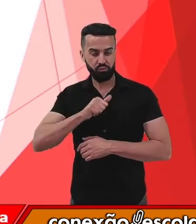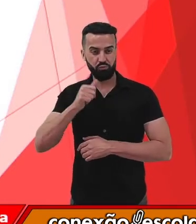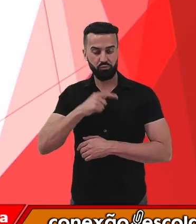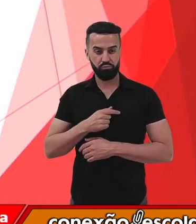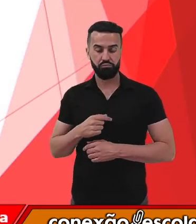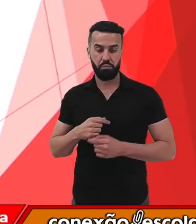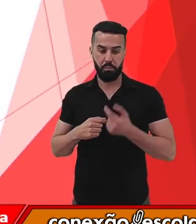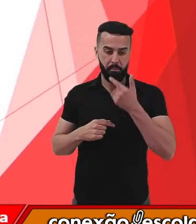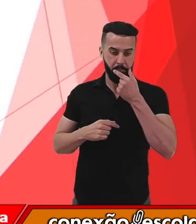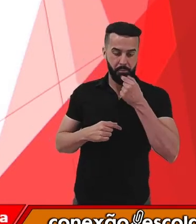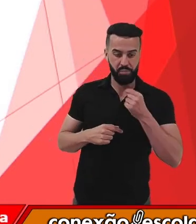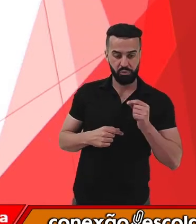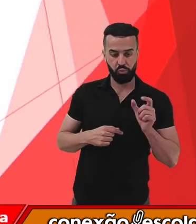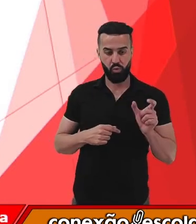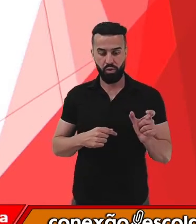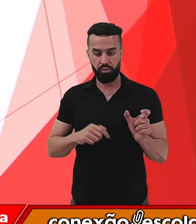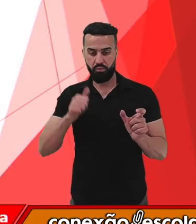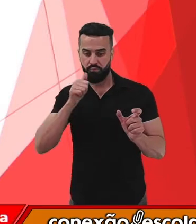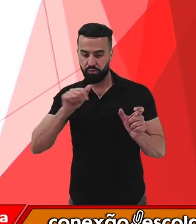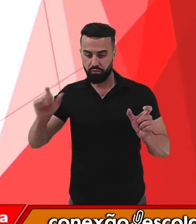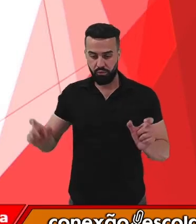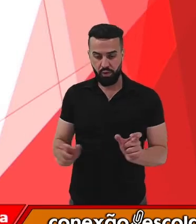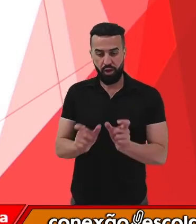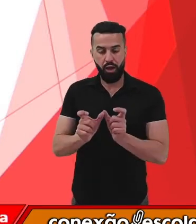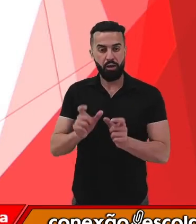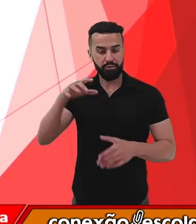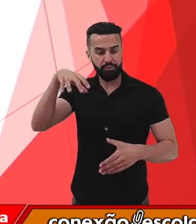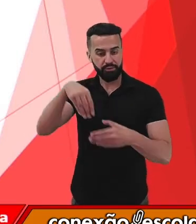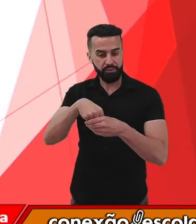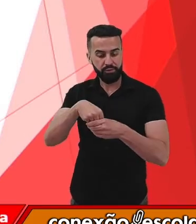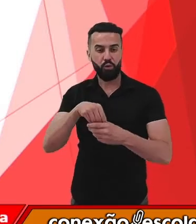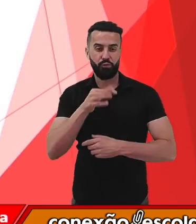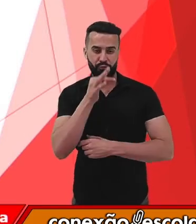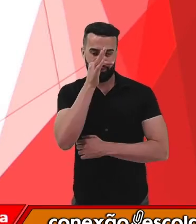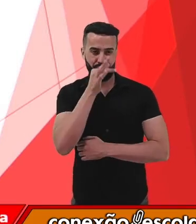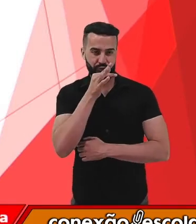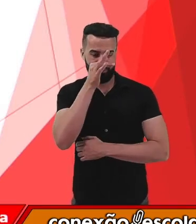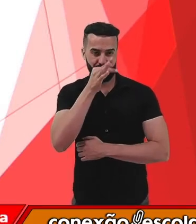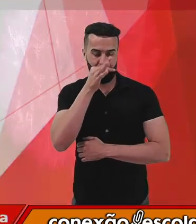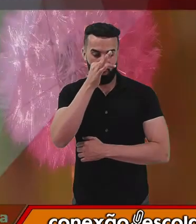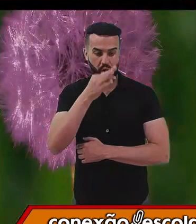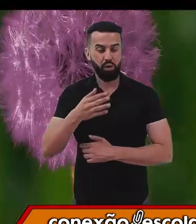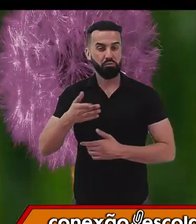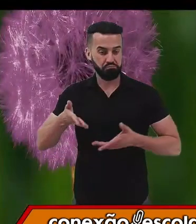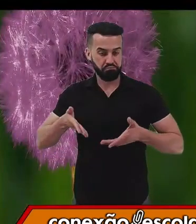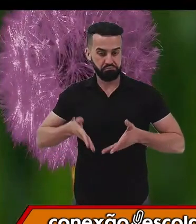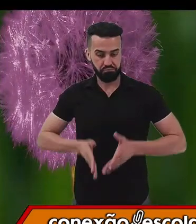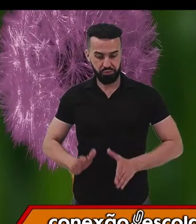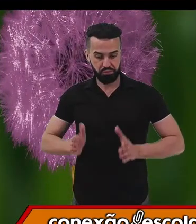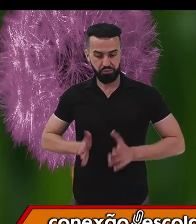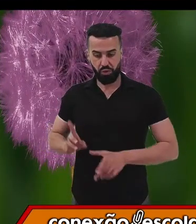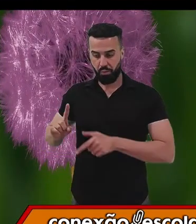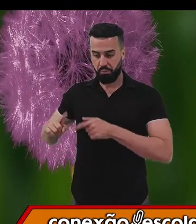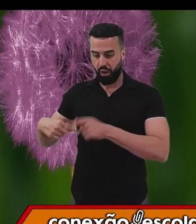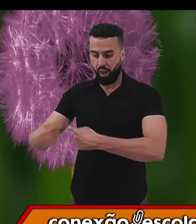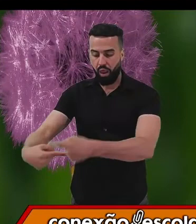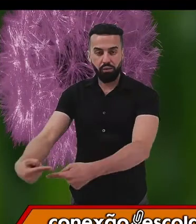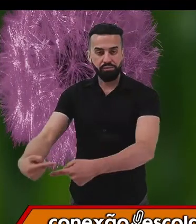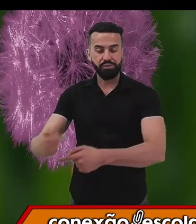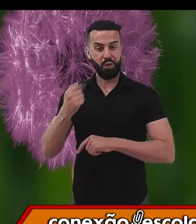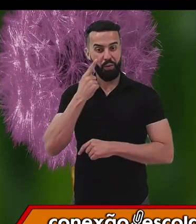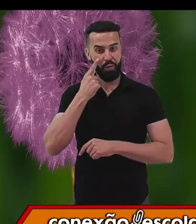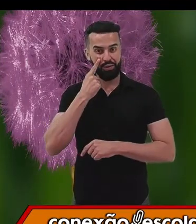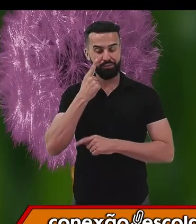outro estão situados na flor. A flor é o órgão reprodutivo dessas plantas. Então, eu vou